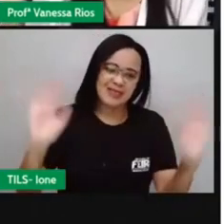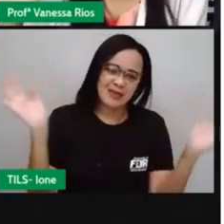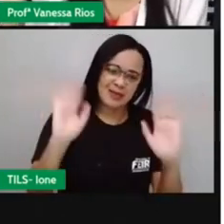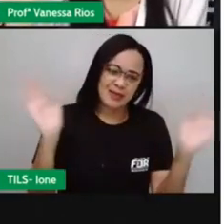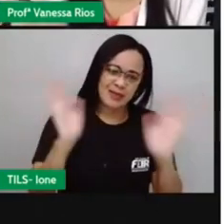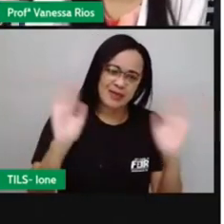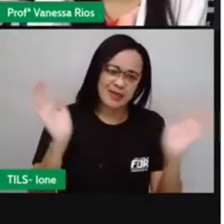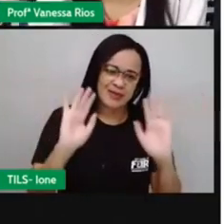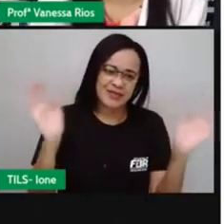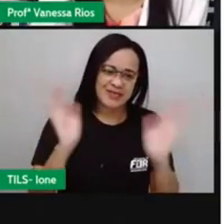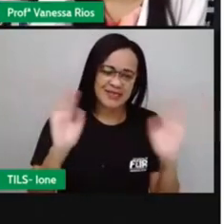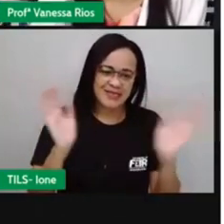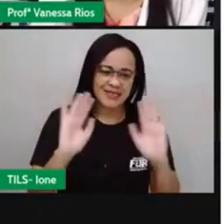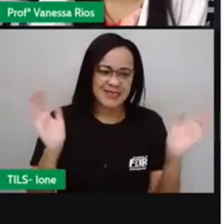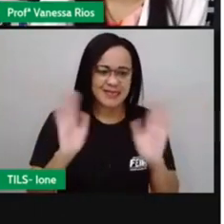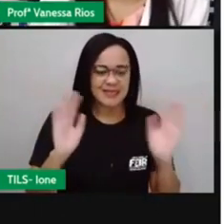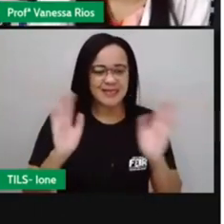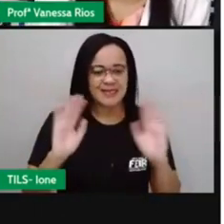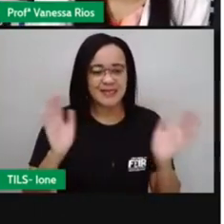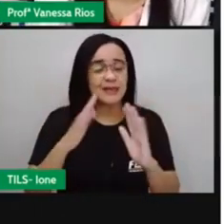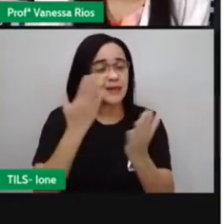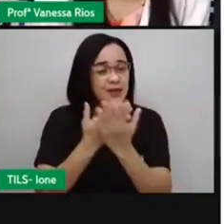A gente se encontra aí numa próxima aula.